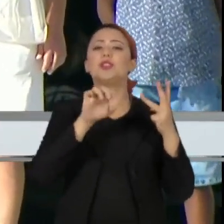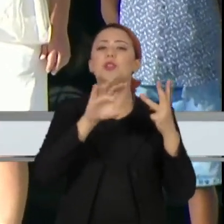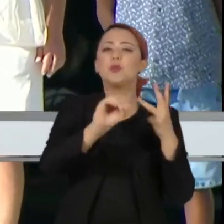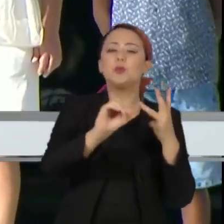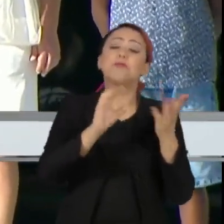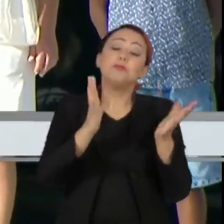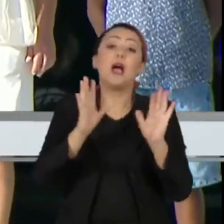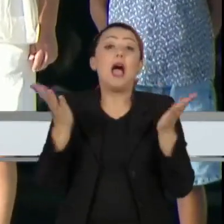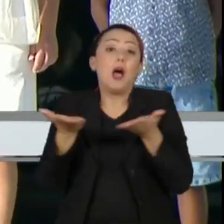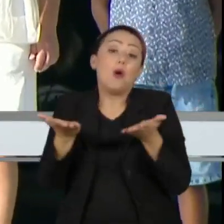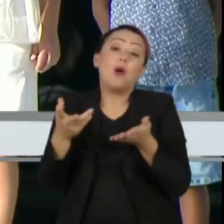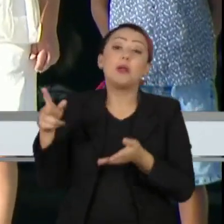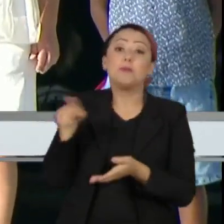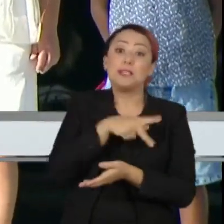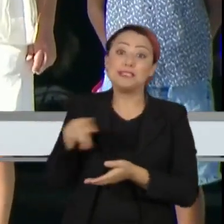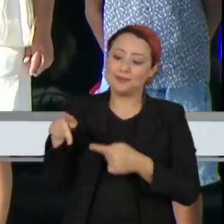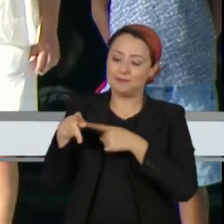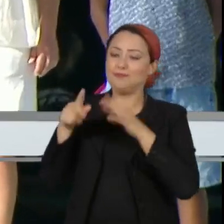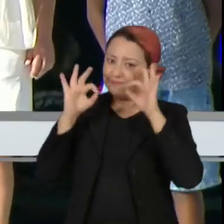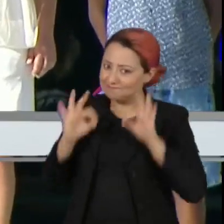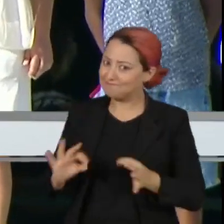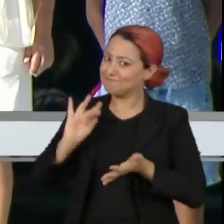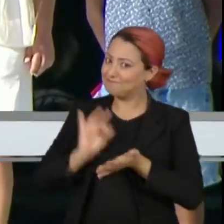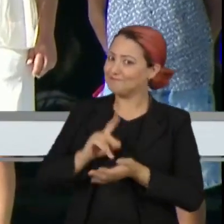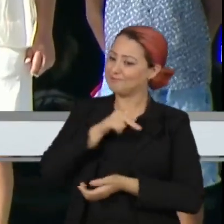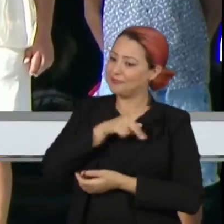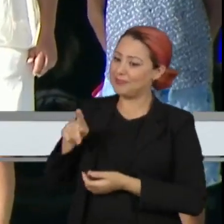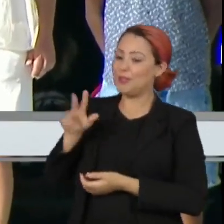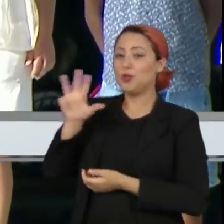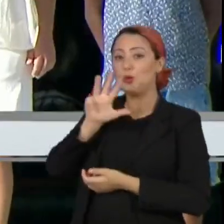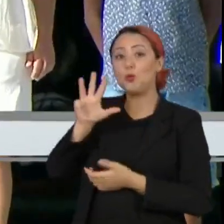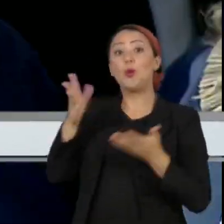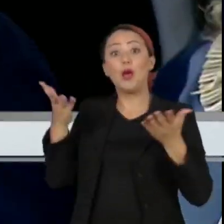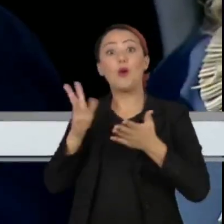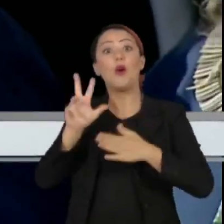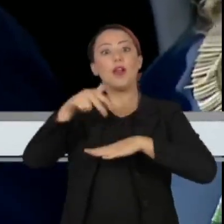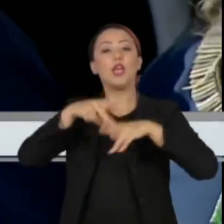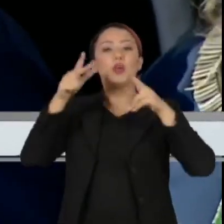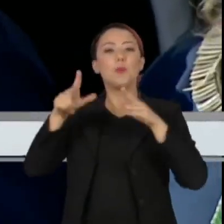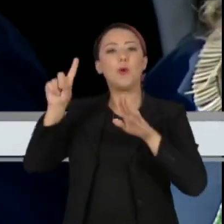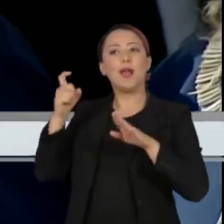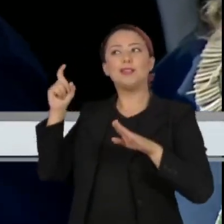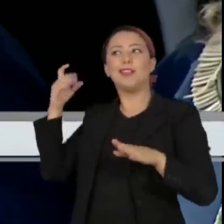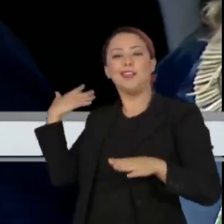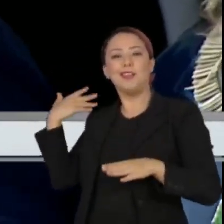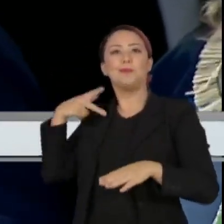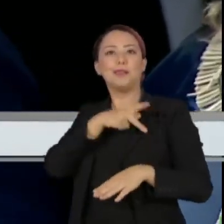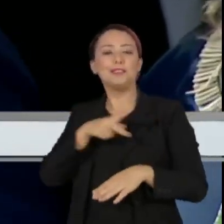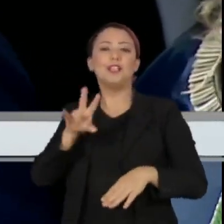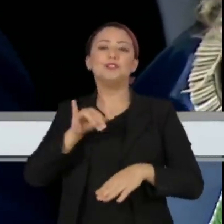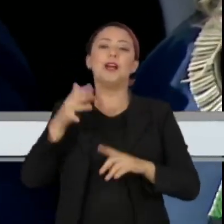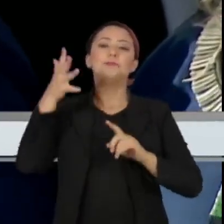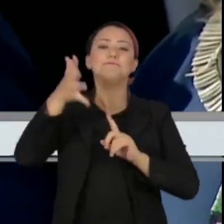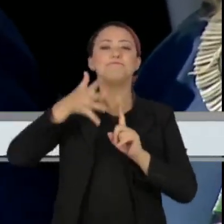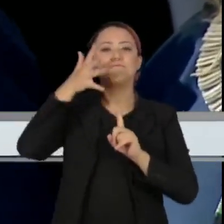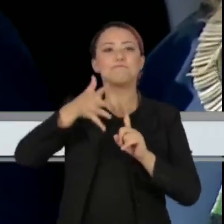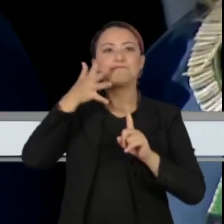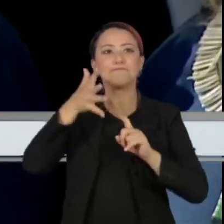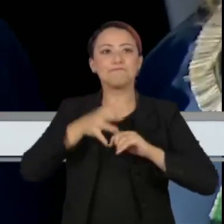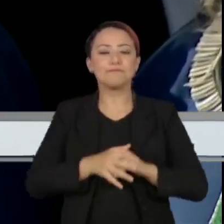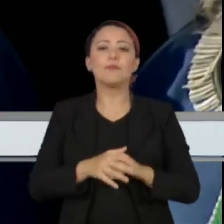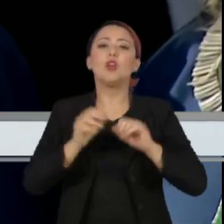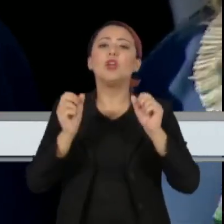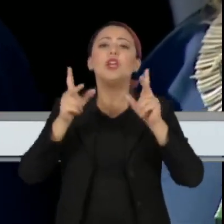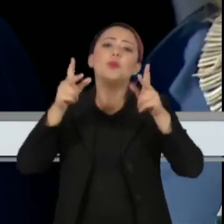presidente Lula, agora podemos falar assim, vá fazer o seu discurso e dirigindo essa ampla massa que aí está presente, como outros